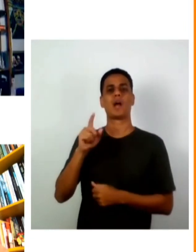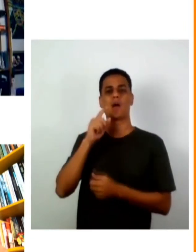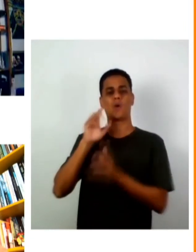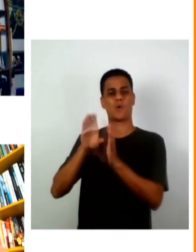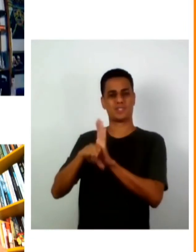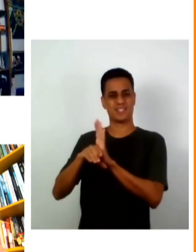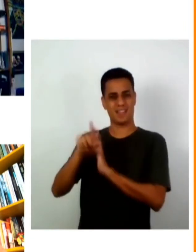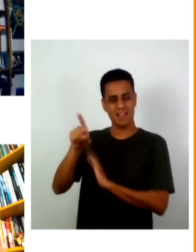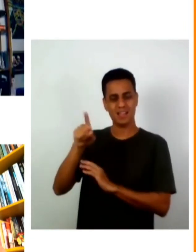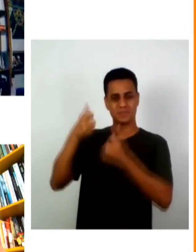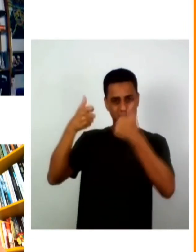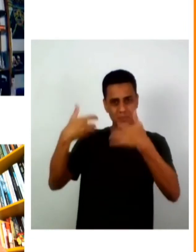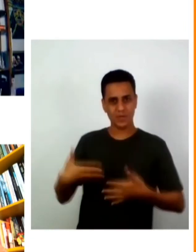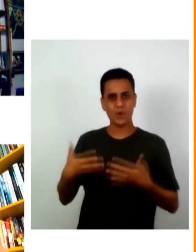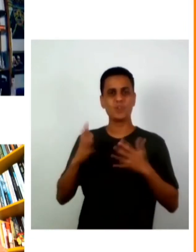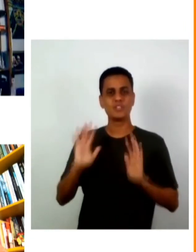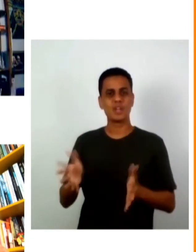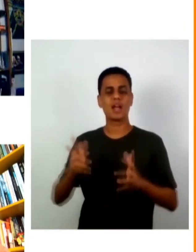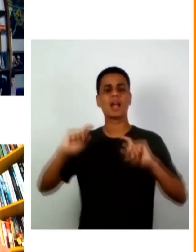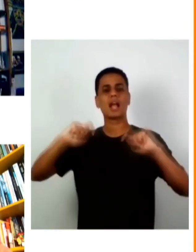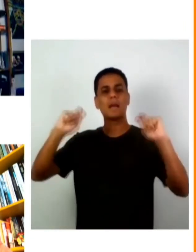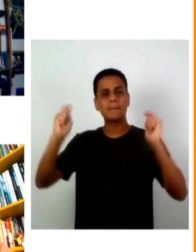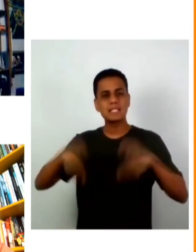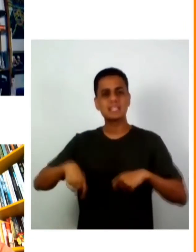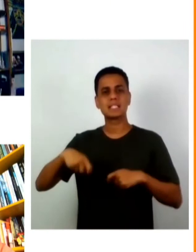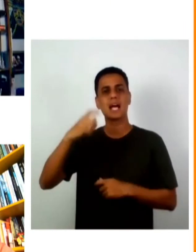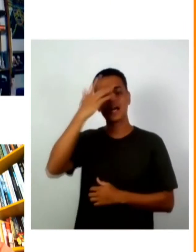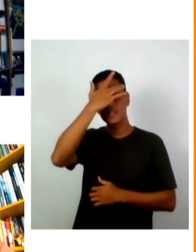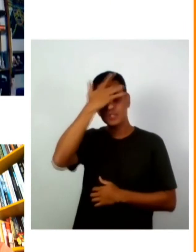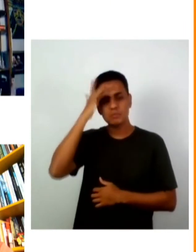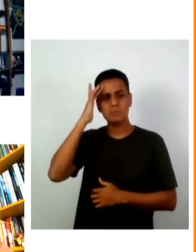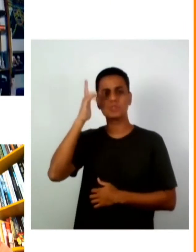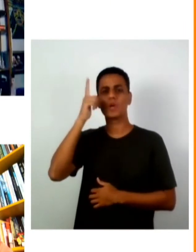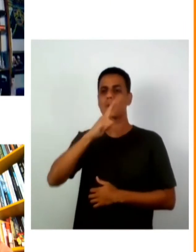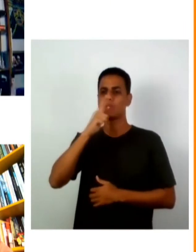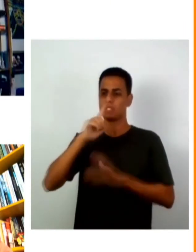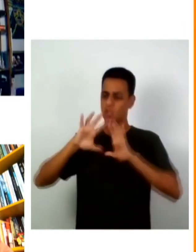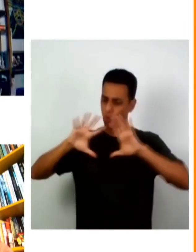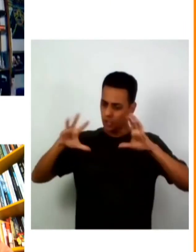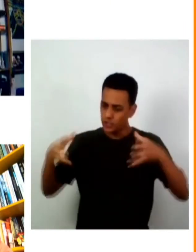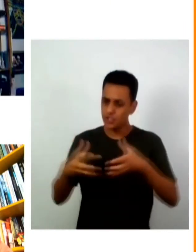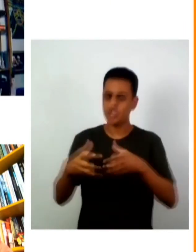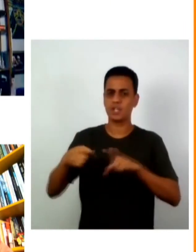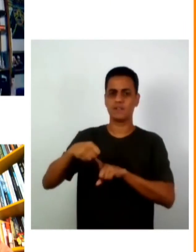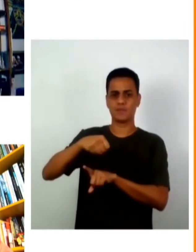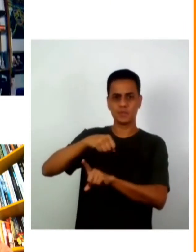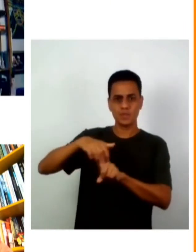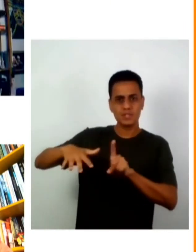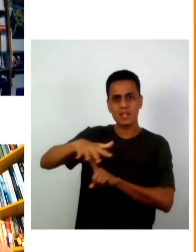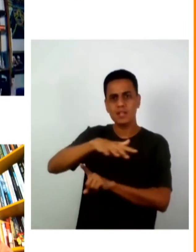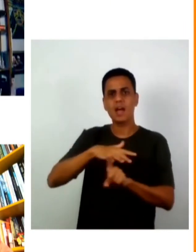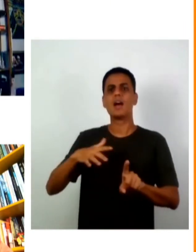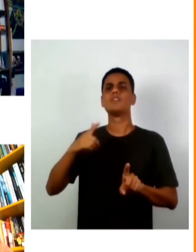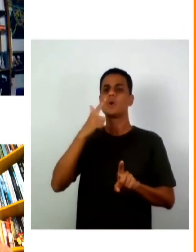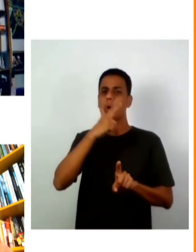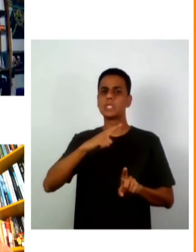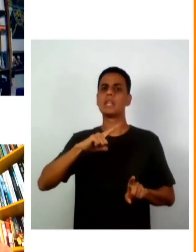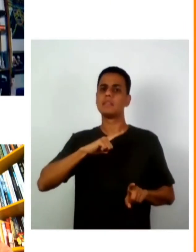disse o desenvolvimento é gerar capacidades para que os indivíduos coletivos e sociedades tenham